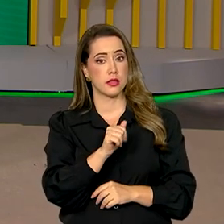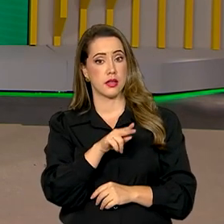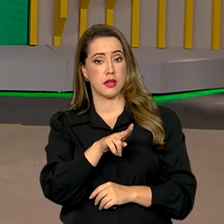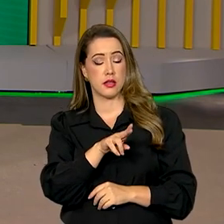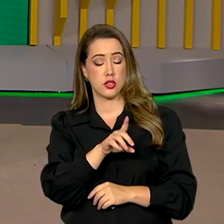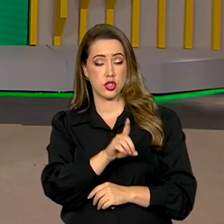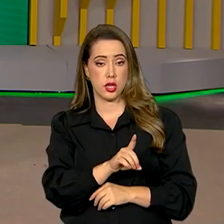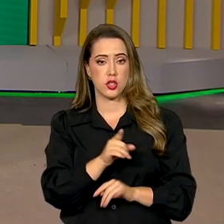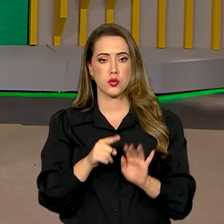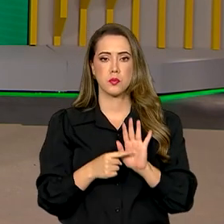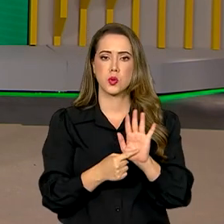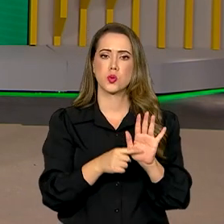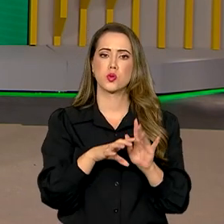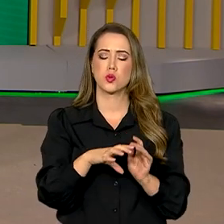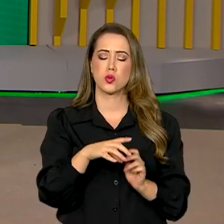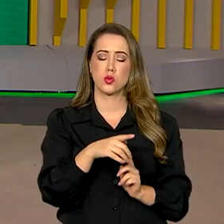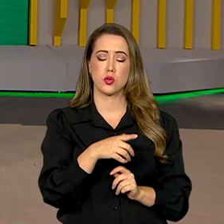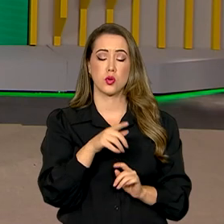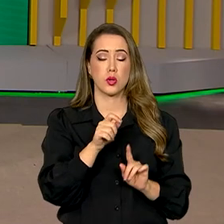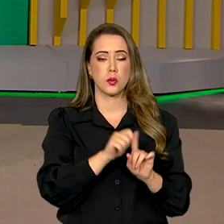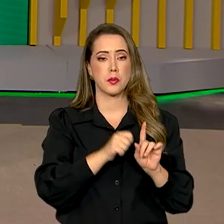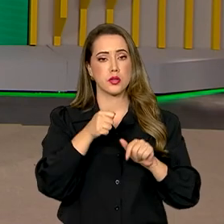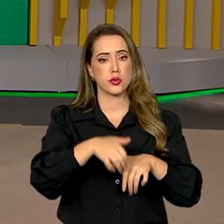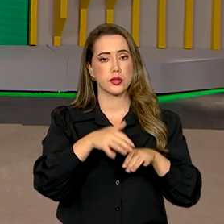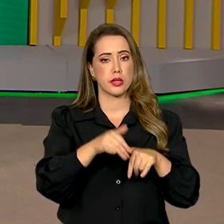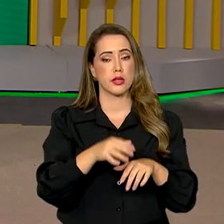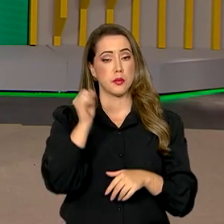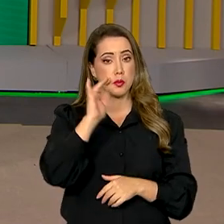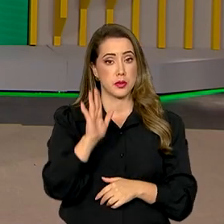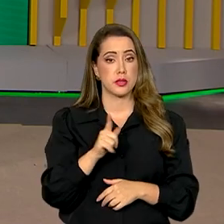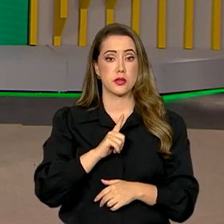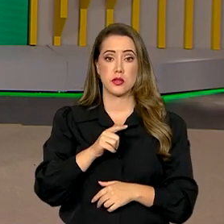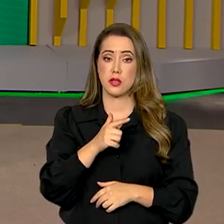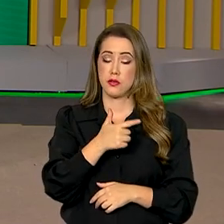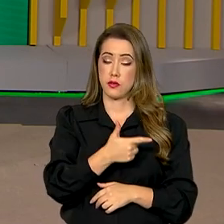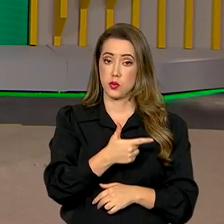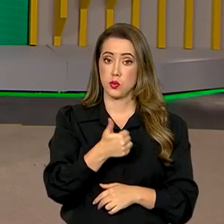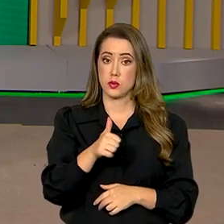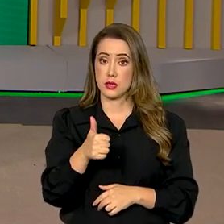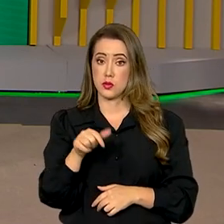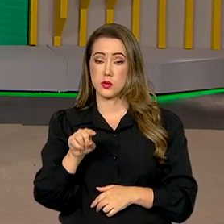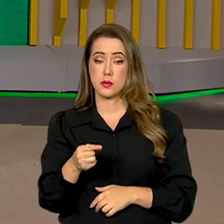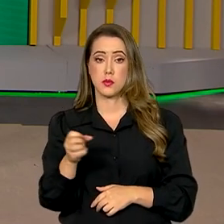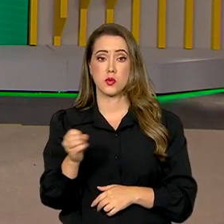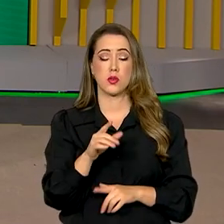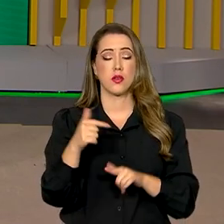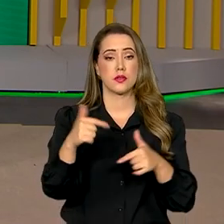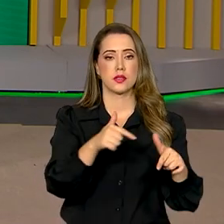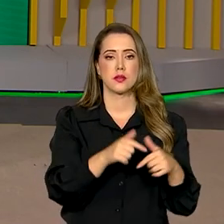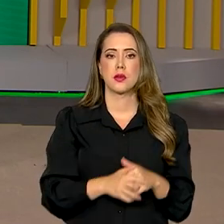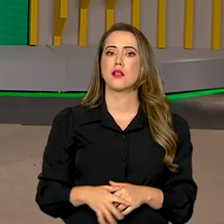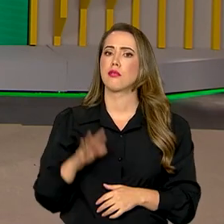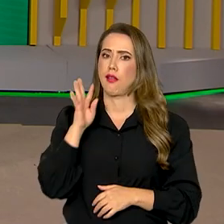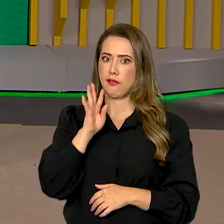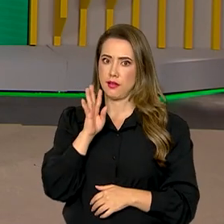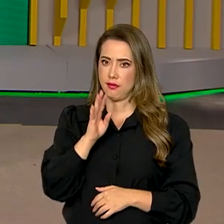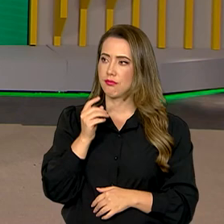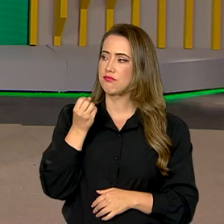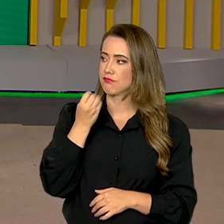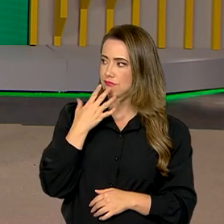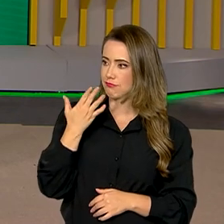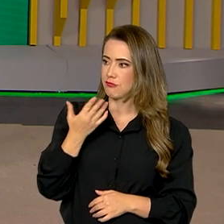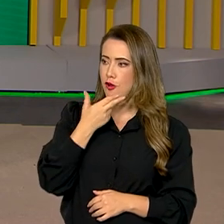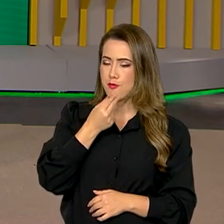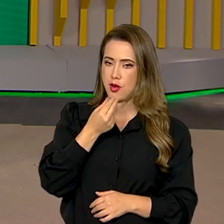revelou que em setembro o Brasil gerou 211 mil novas vagas. Muito bom, né Roberto? De acordo com o